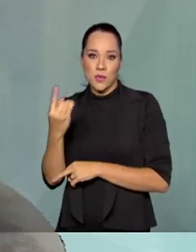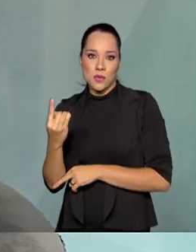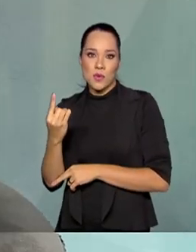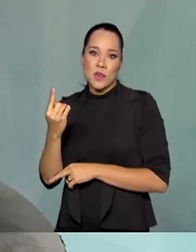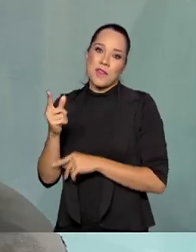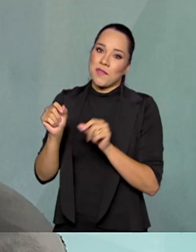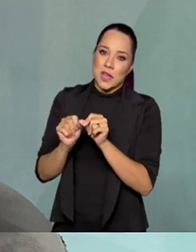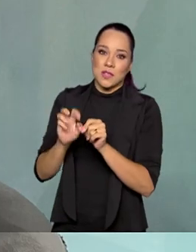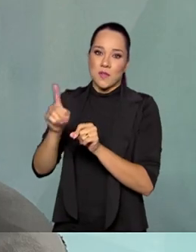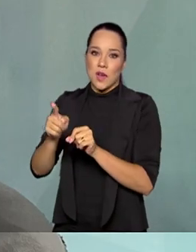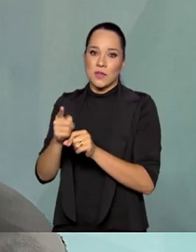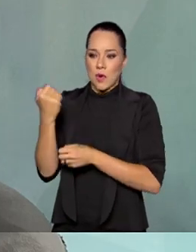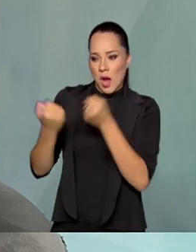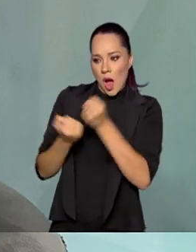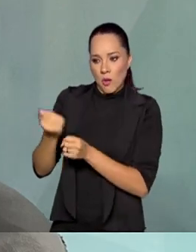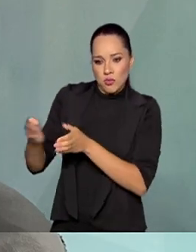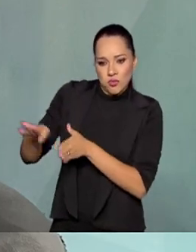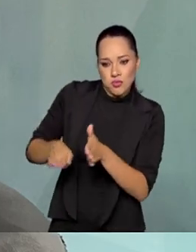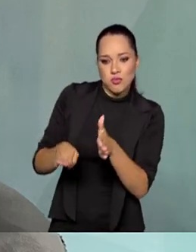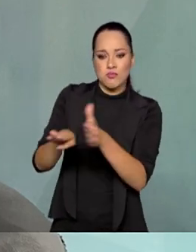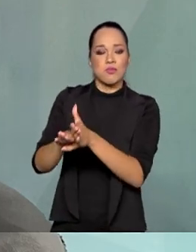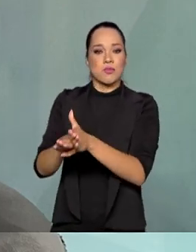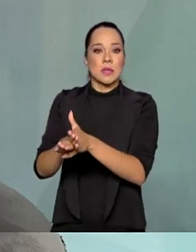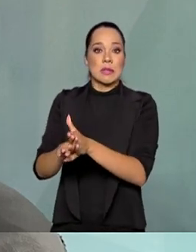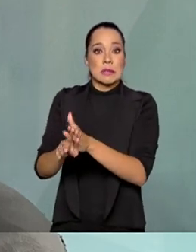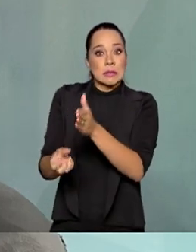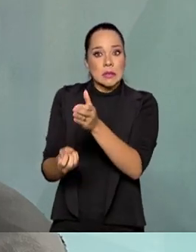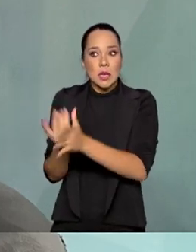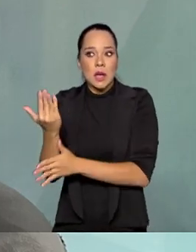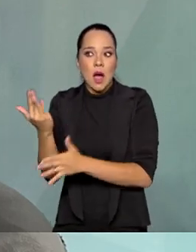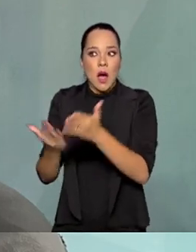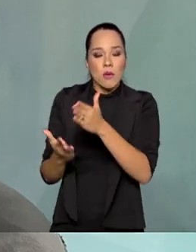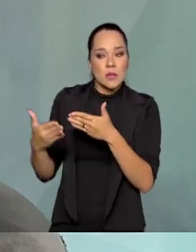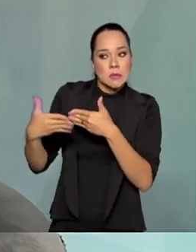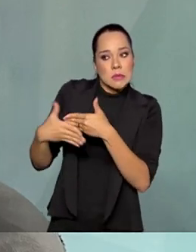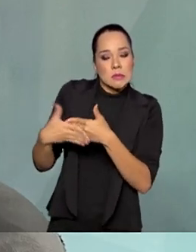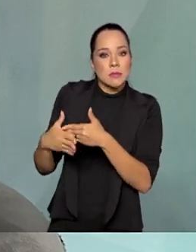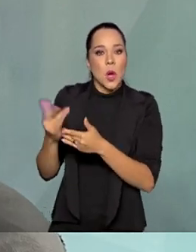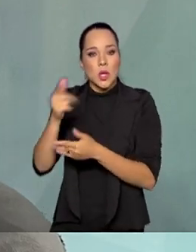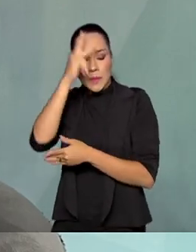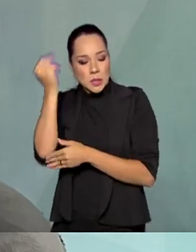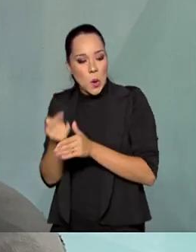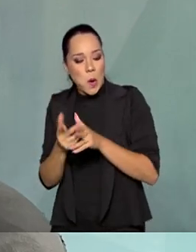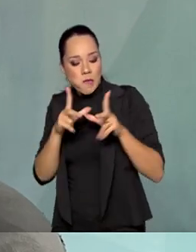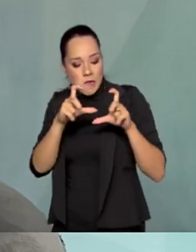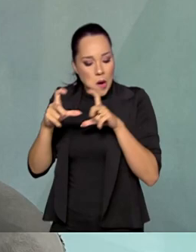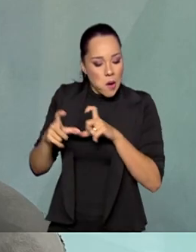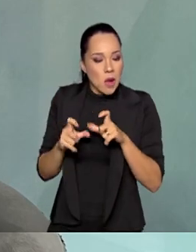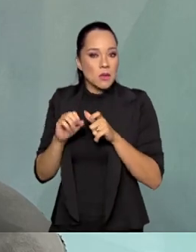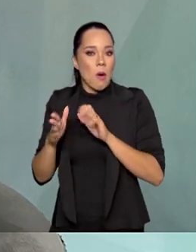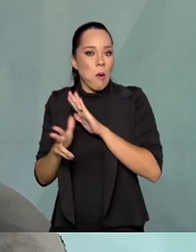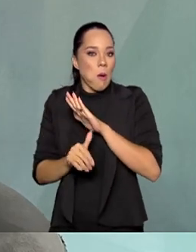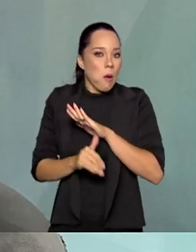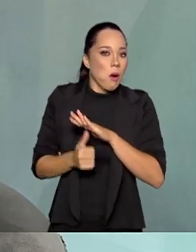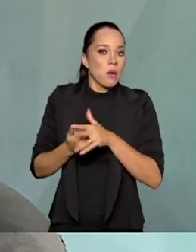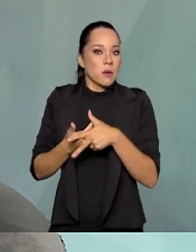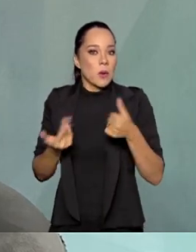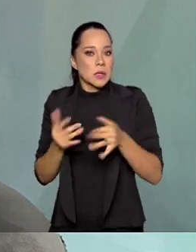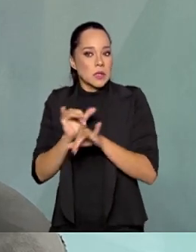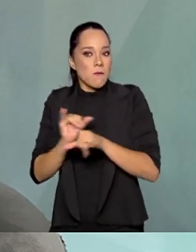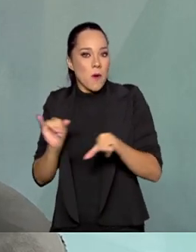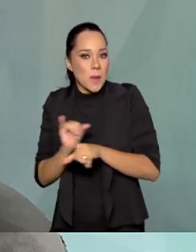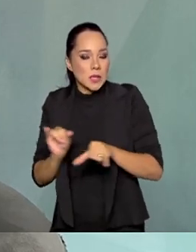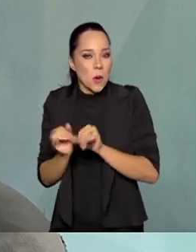chega lá nos boxes de Interlagos, cria-se sim algumas barreiras para impedir que alguém vá lá, fotografe ou tire alguma informação.